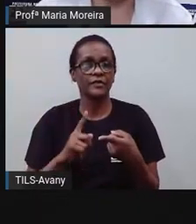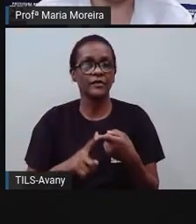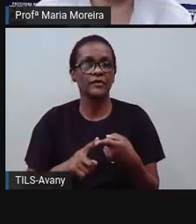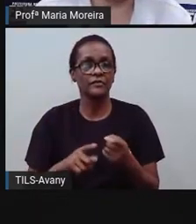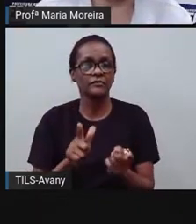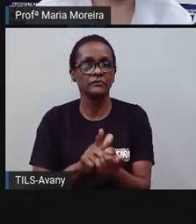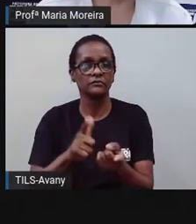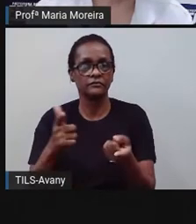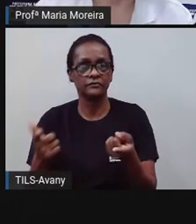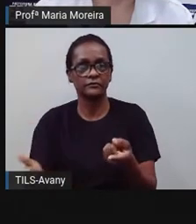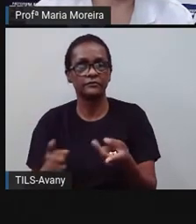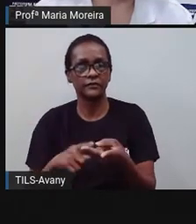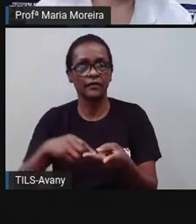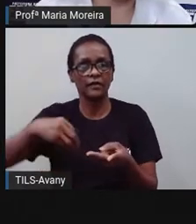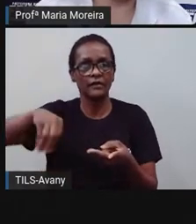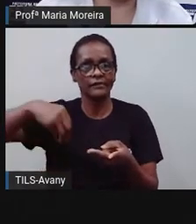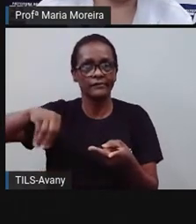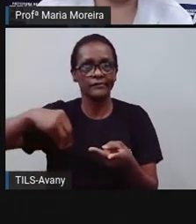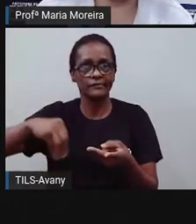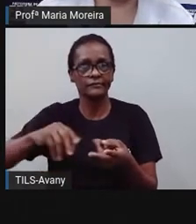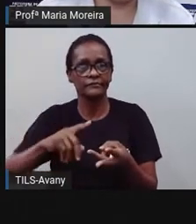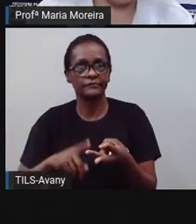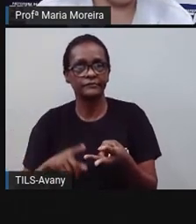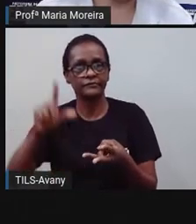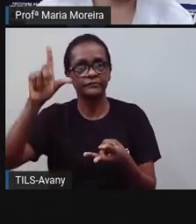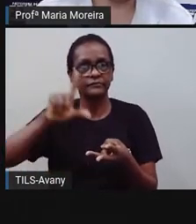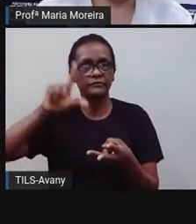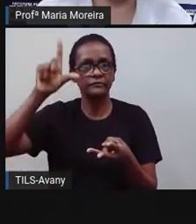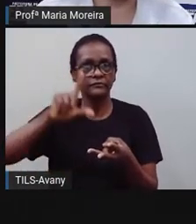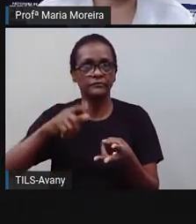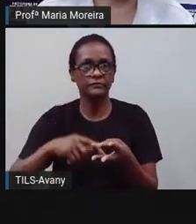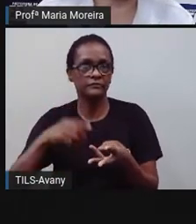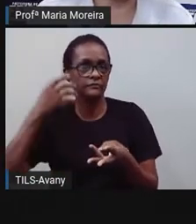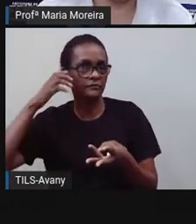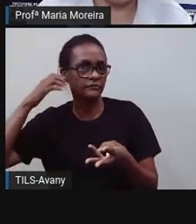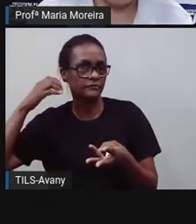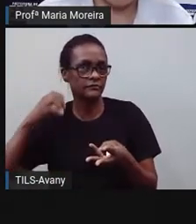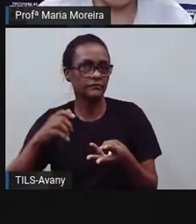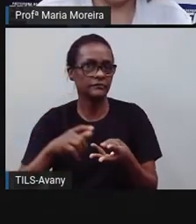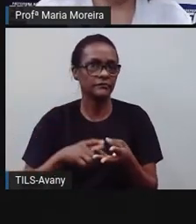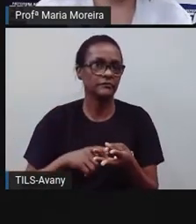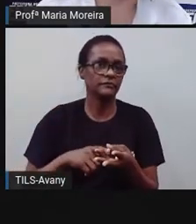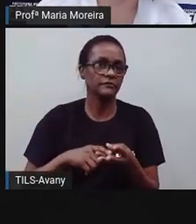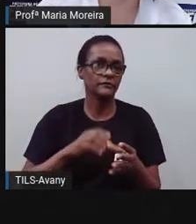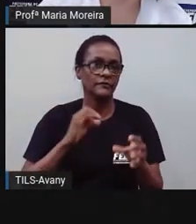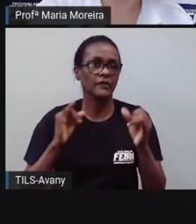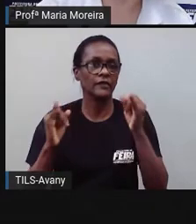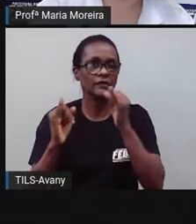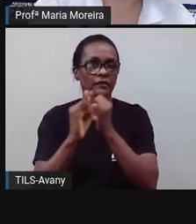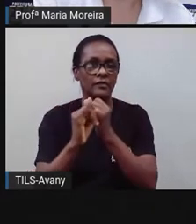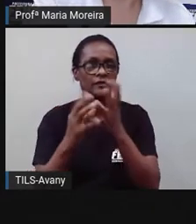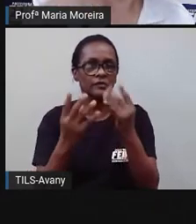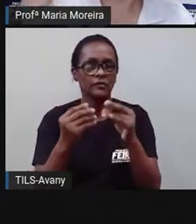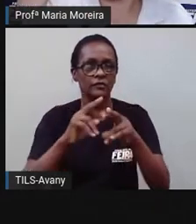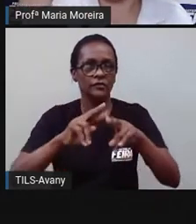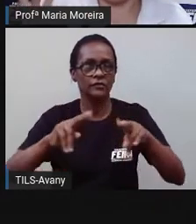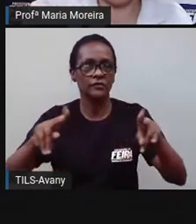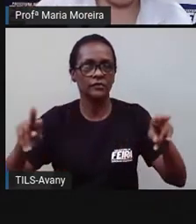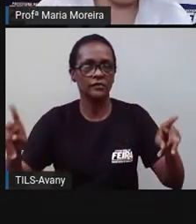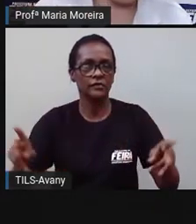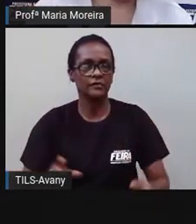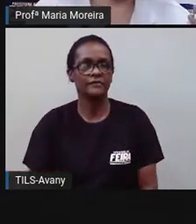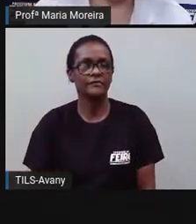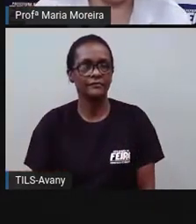Jornais, revistas, meios televisivos, rádio, internet, dentre outros, né? Então, olha, é